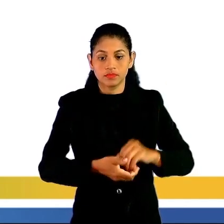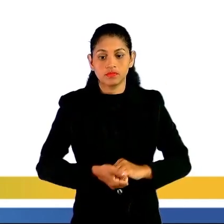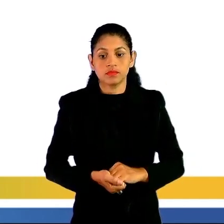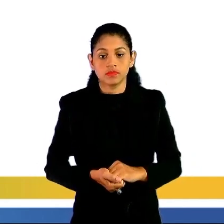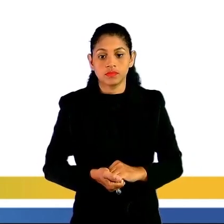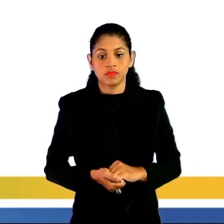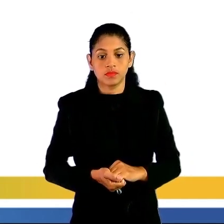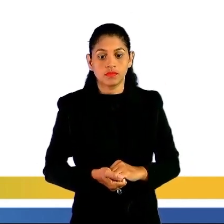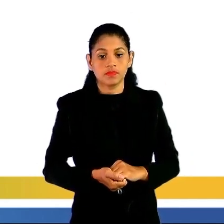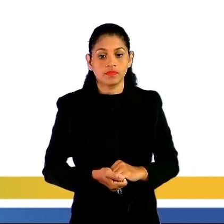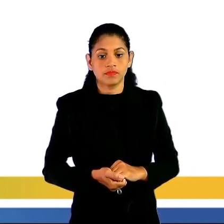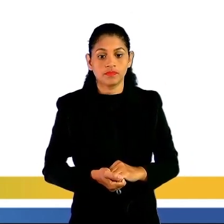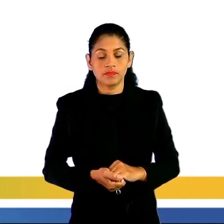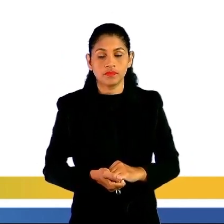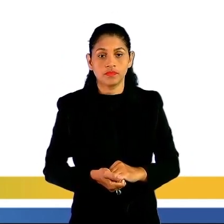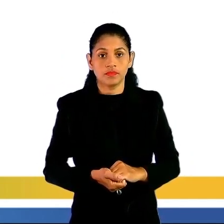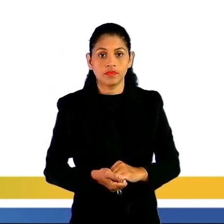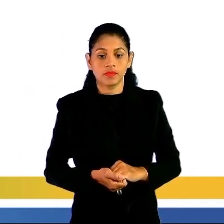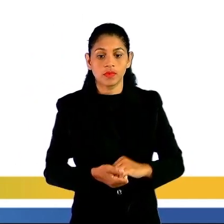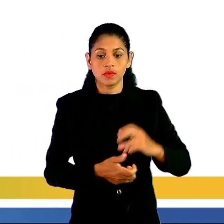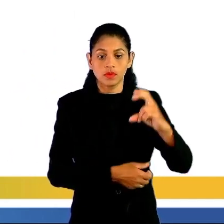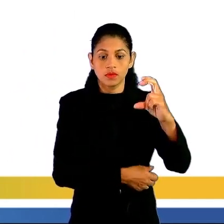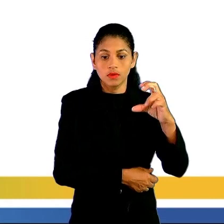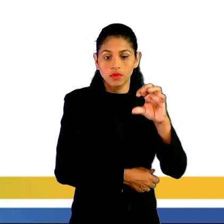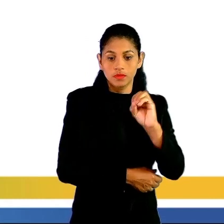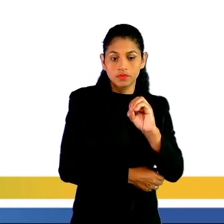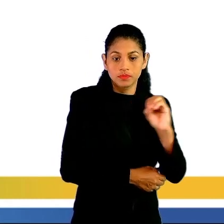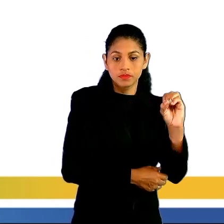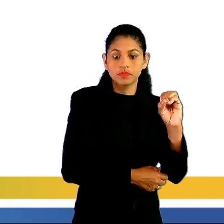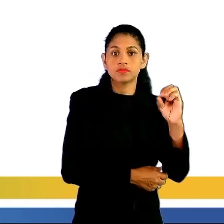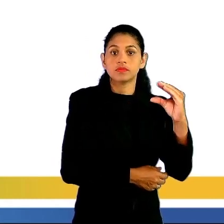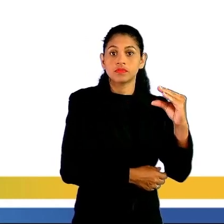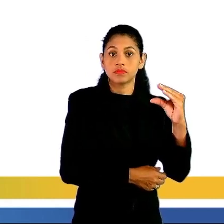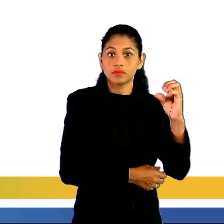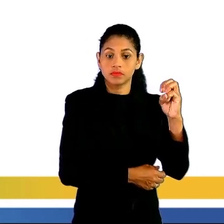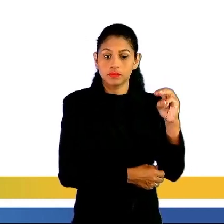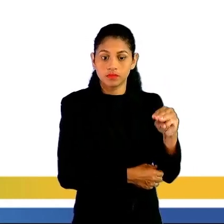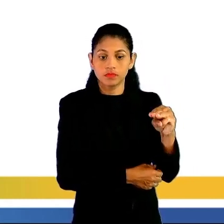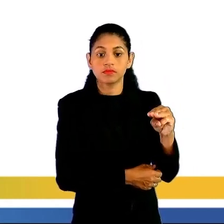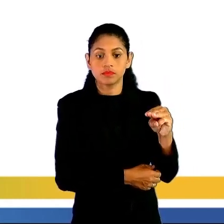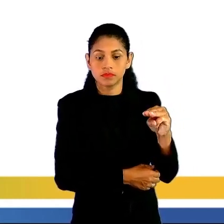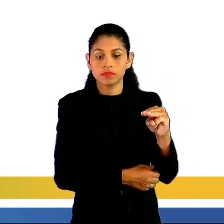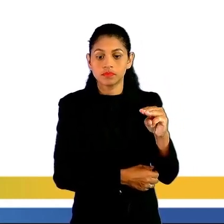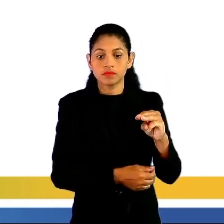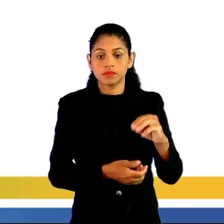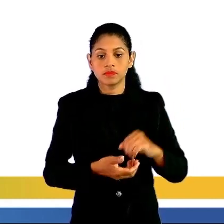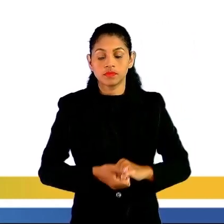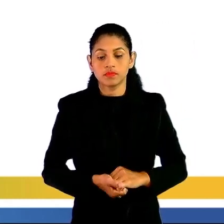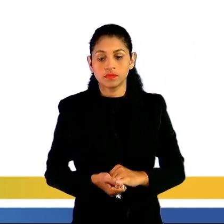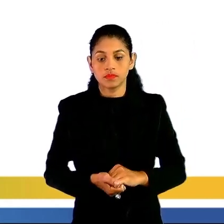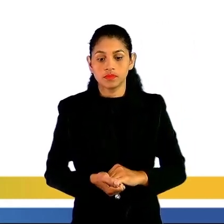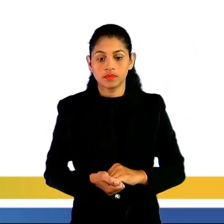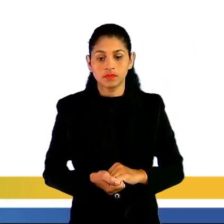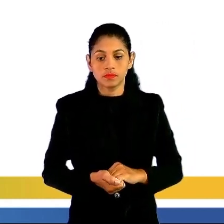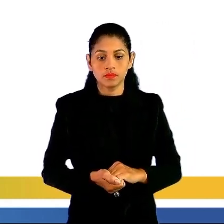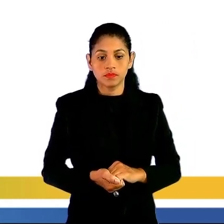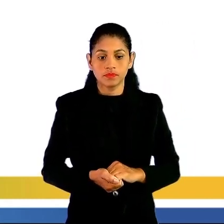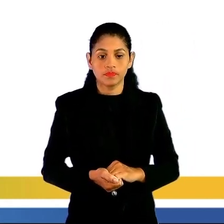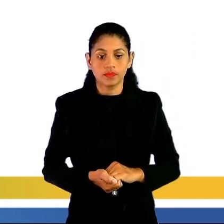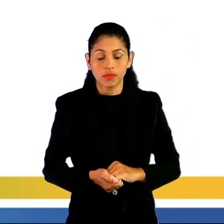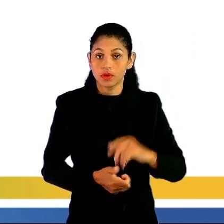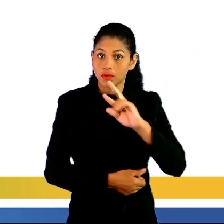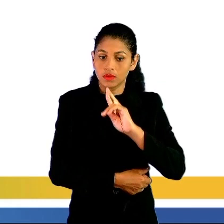5 metros, 500 centímetros. 9 metros, nós temos 900 centímetros. Vai dar